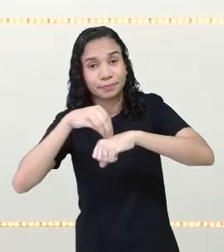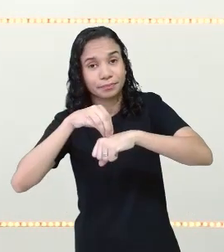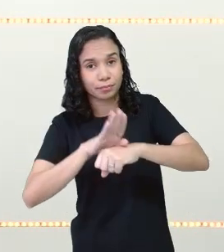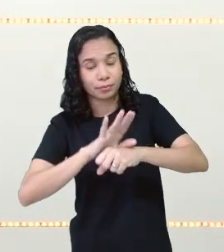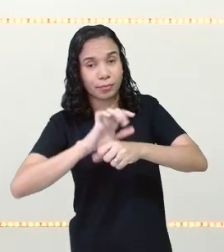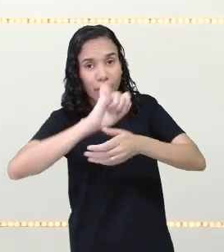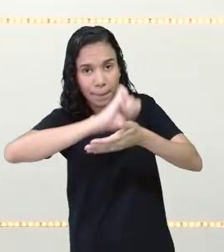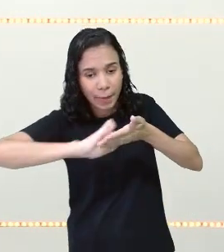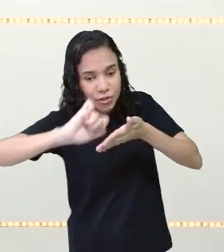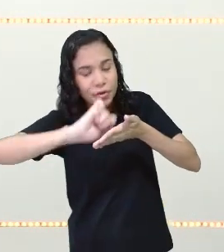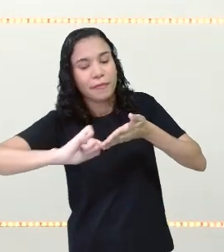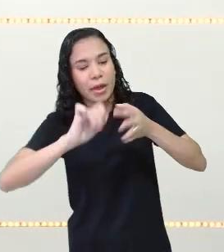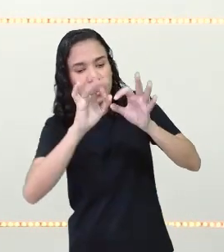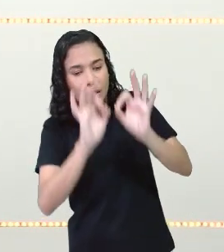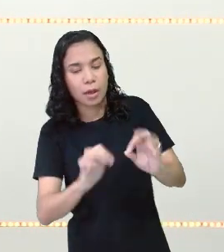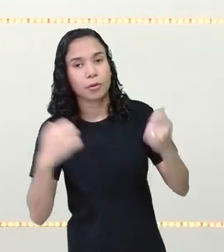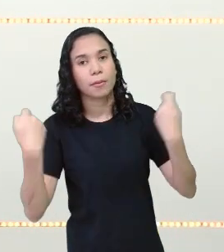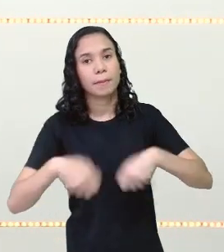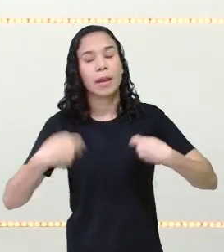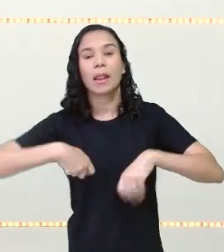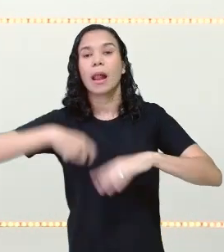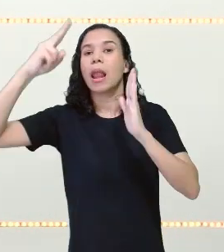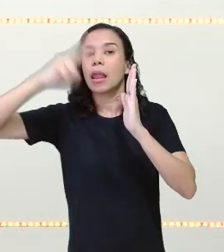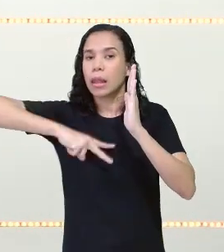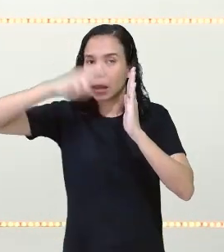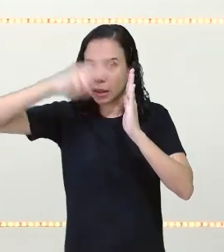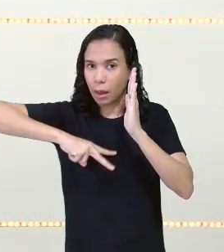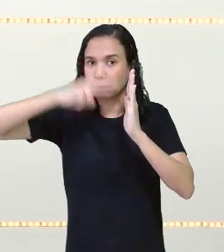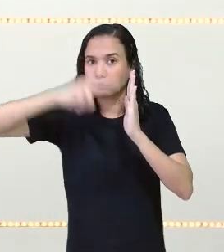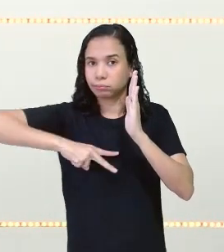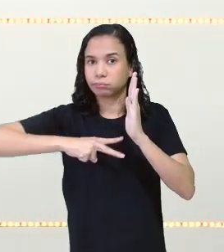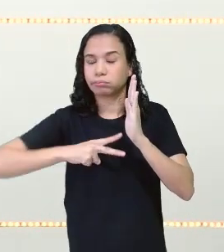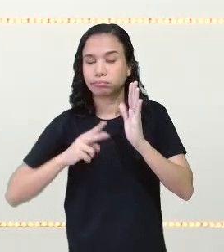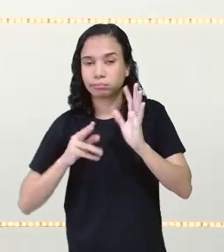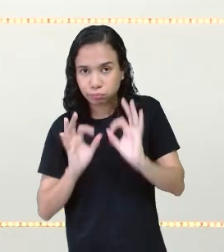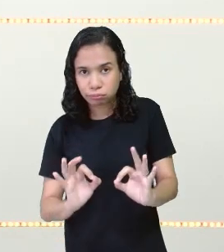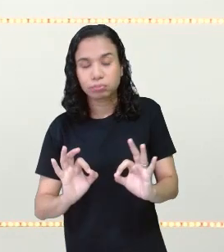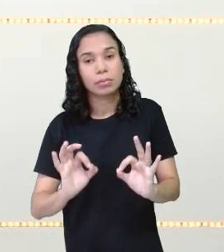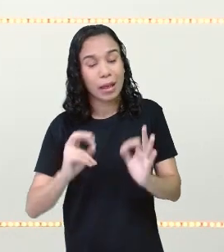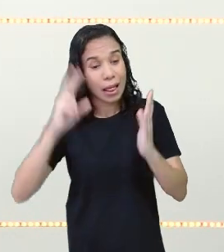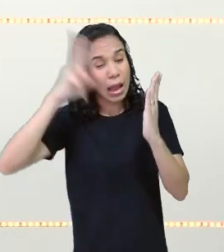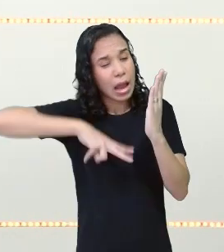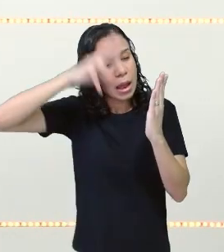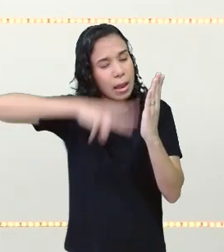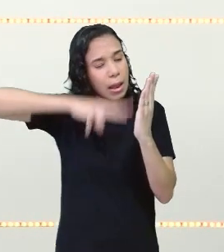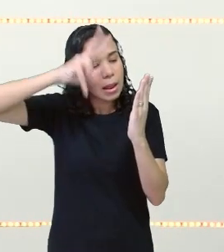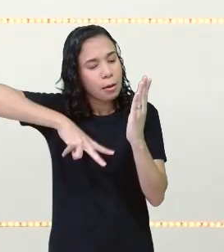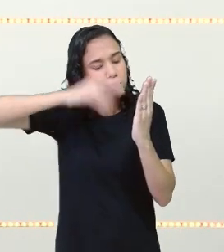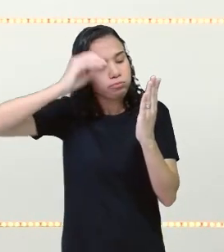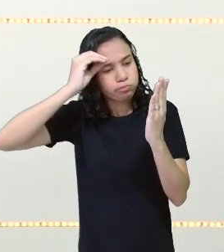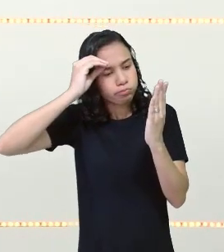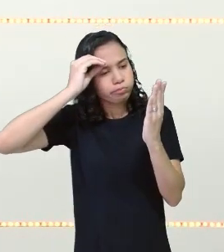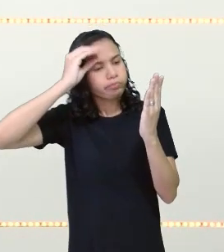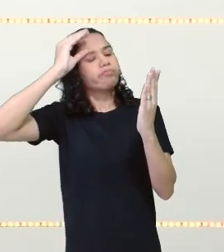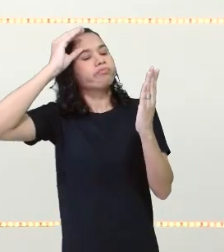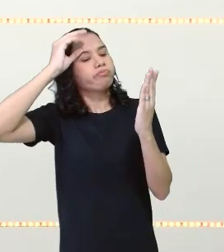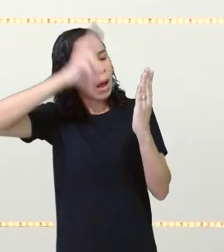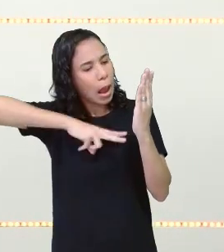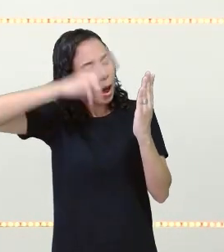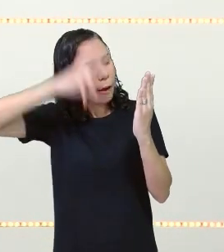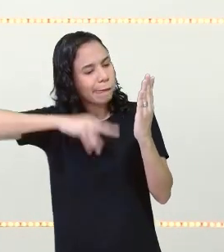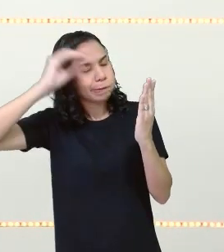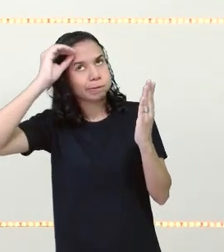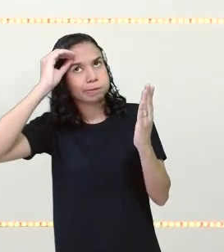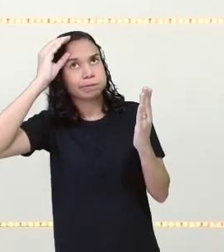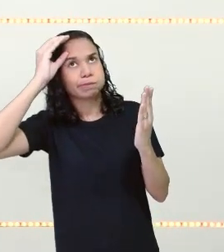corretamente é muito importante ler, tá certo? Quanto mais você lê, mais